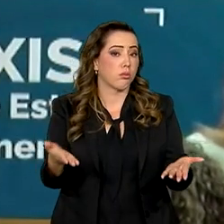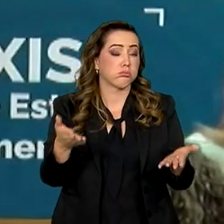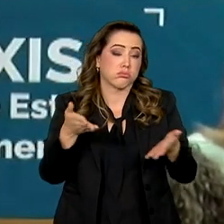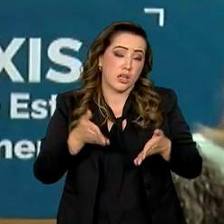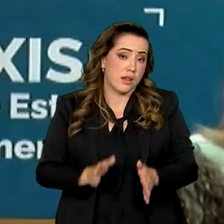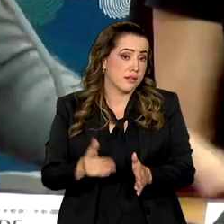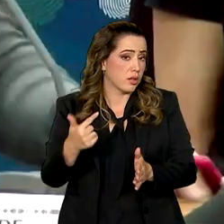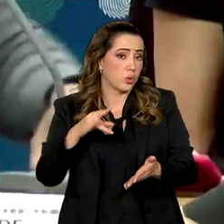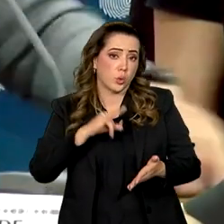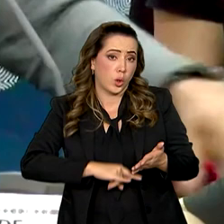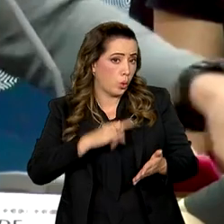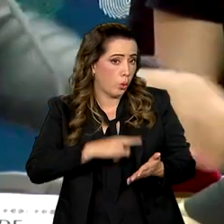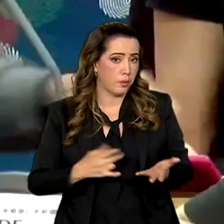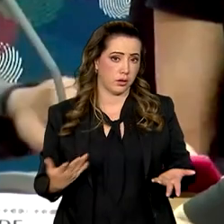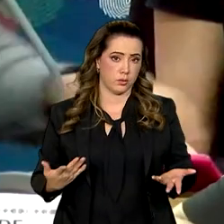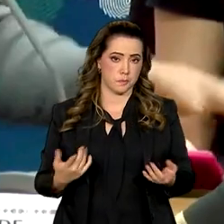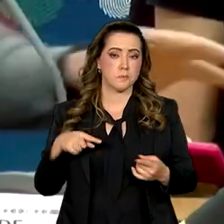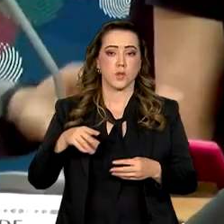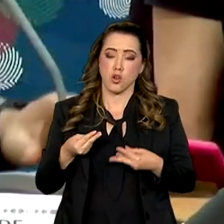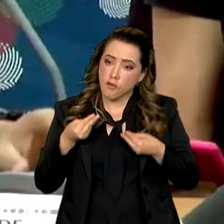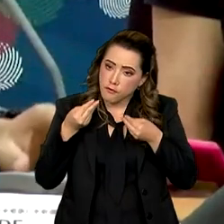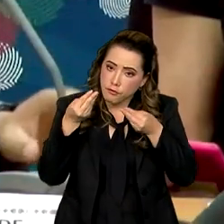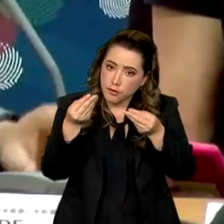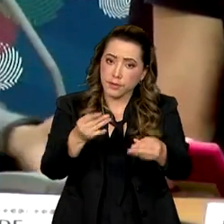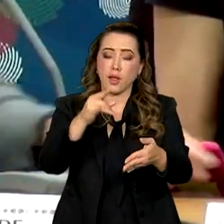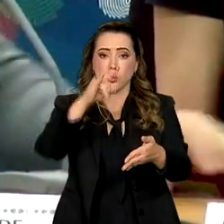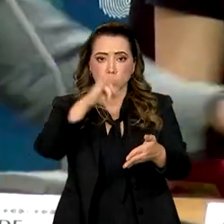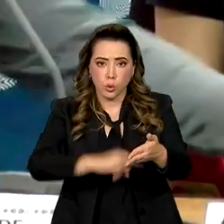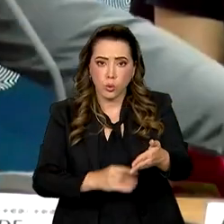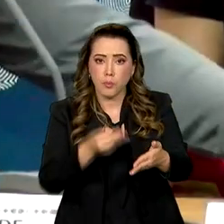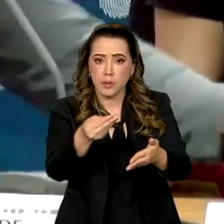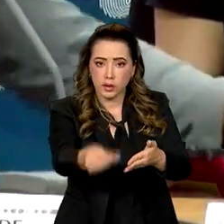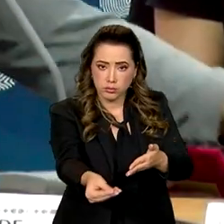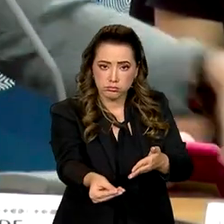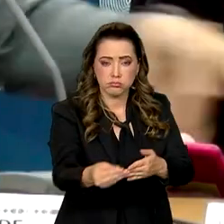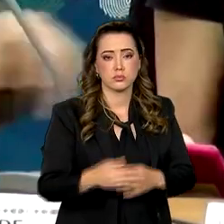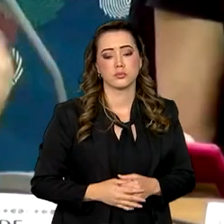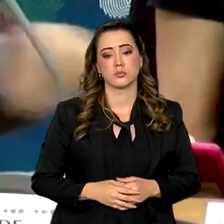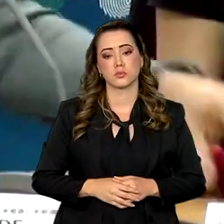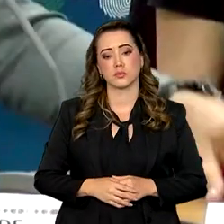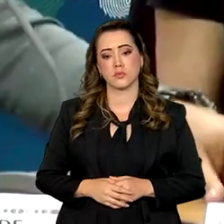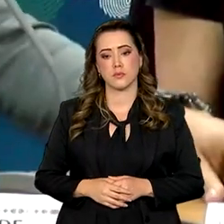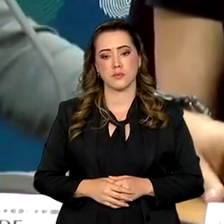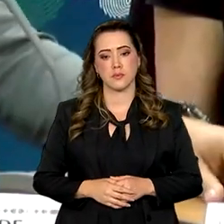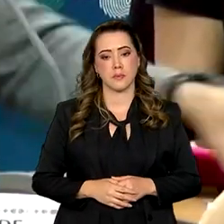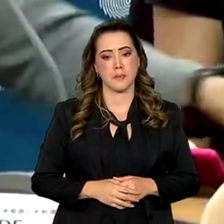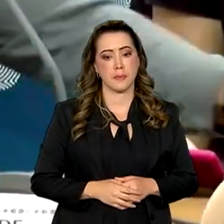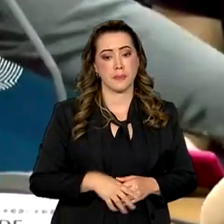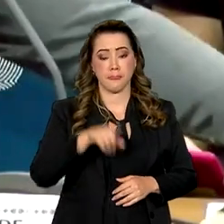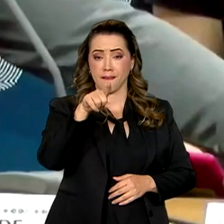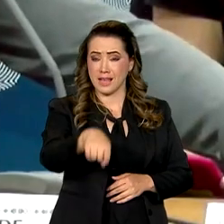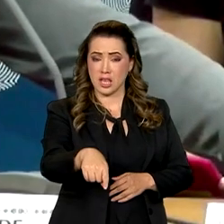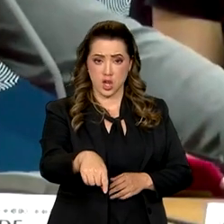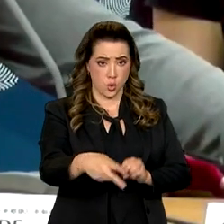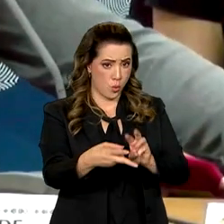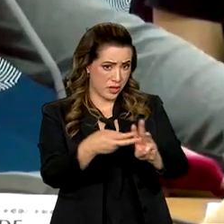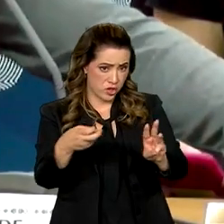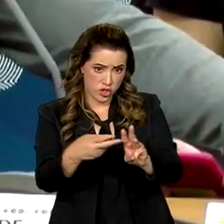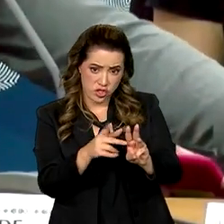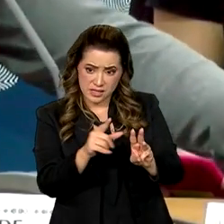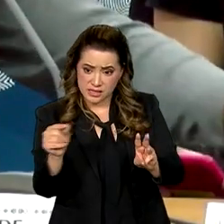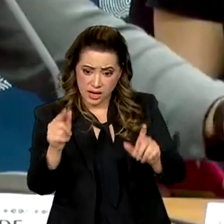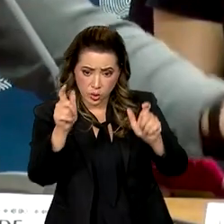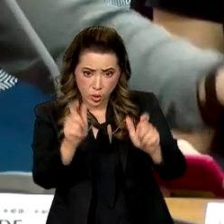e municipais e levar os documentos básicos até elas. É muito oneroso o cidadão indígena sair lá da comunidade